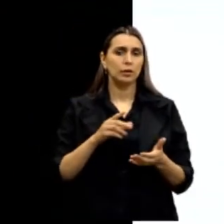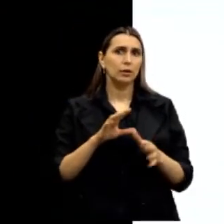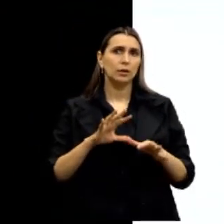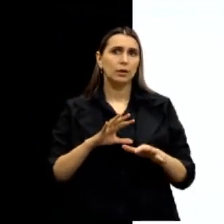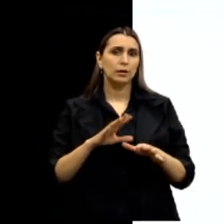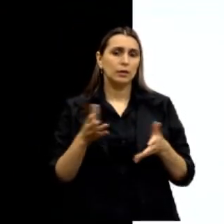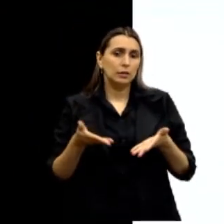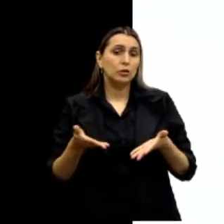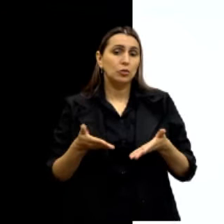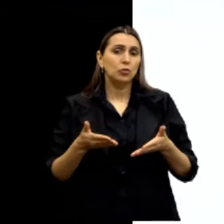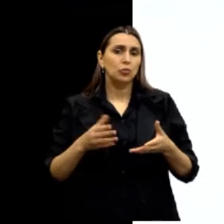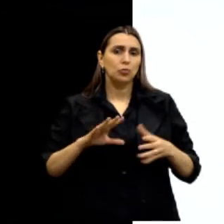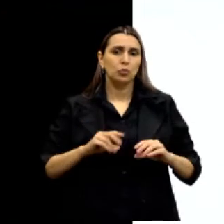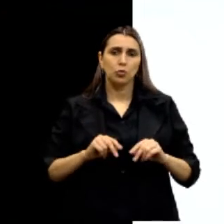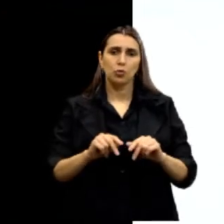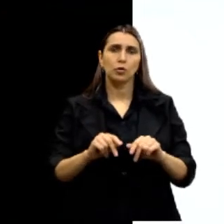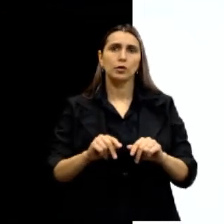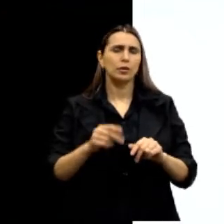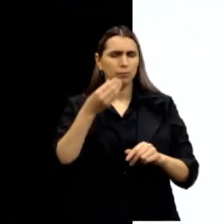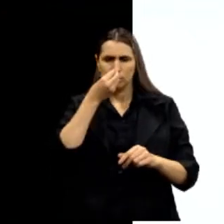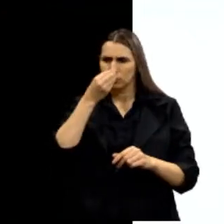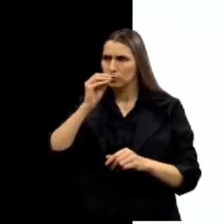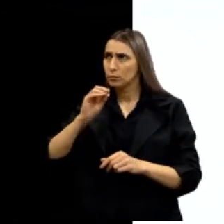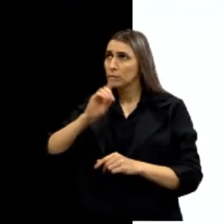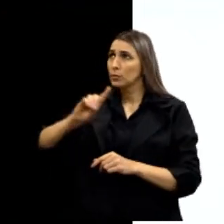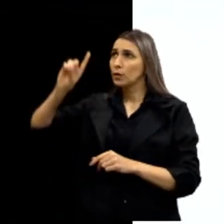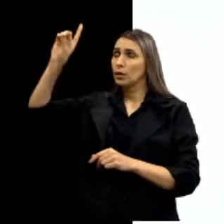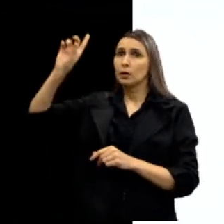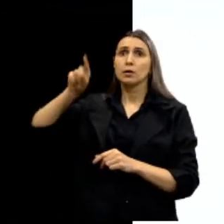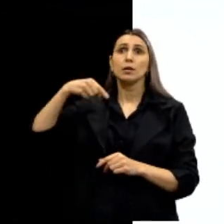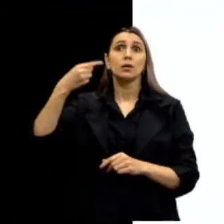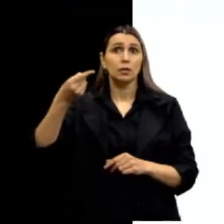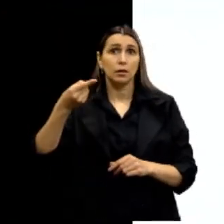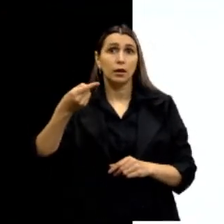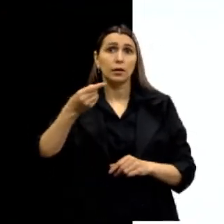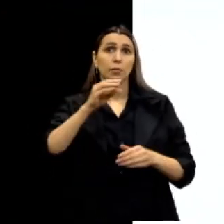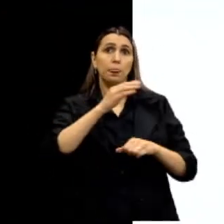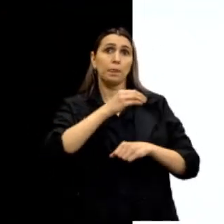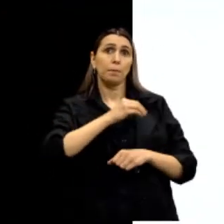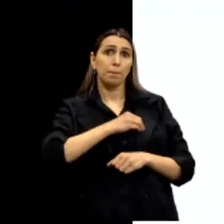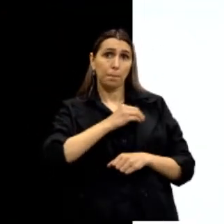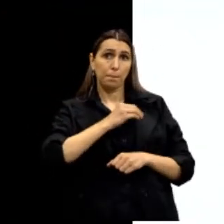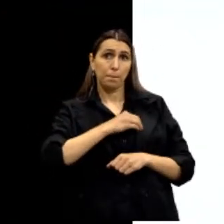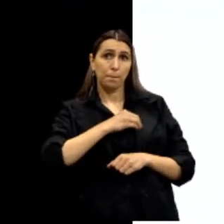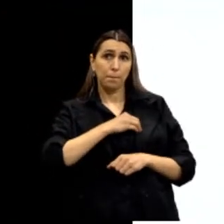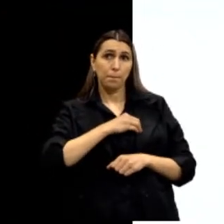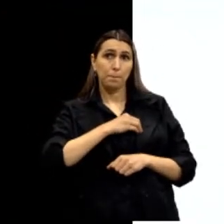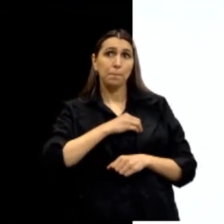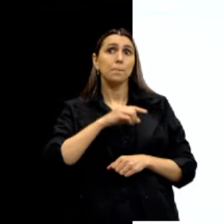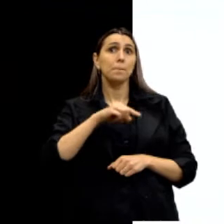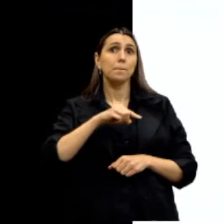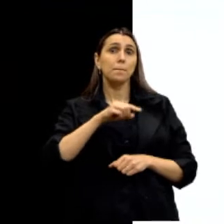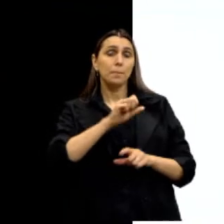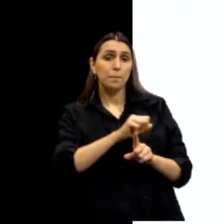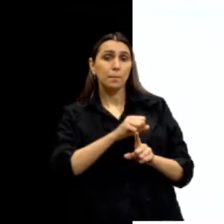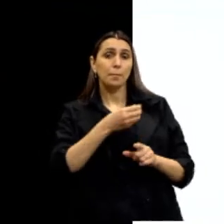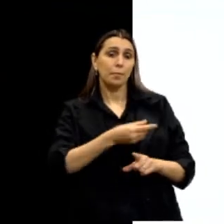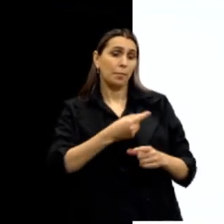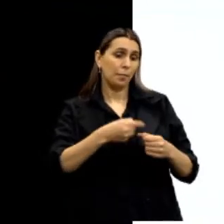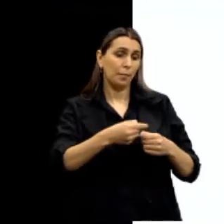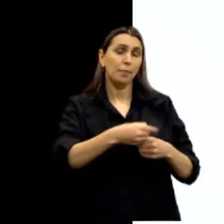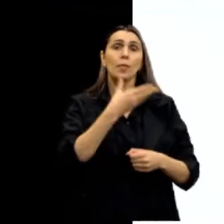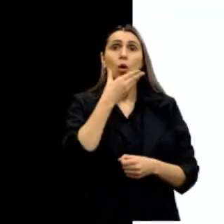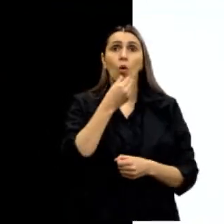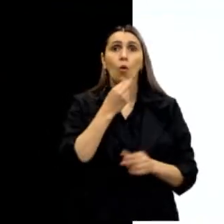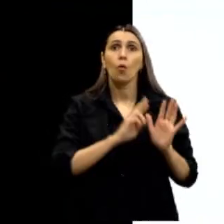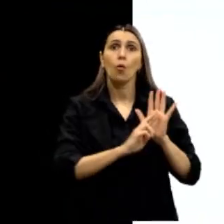desprezo a Deus, além da concupiscência e do pecado, e essa Cidade dos Homens é representada